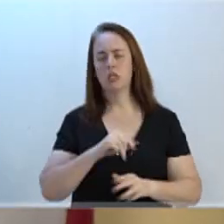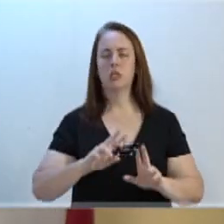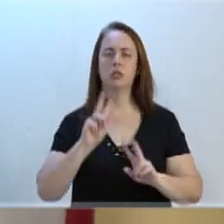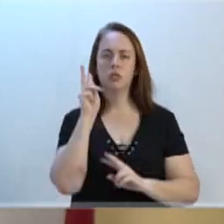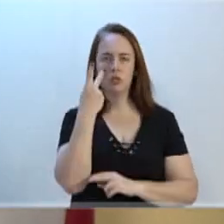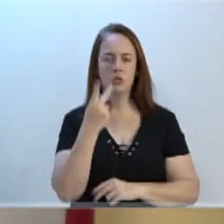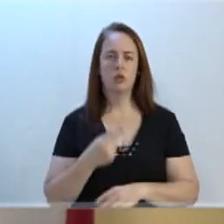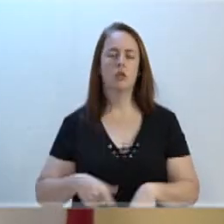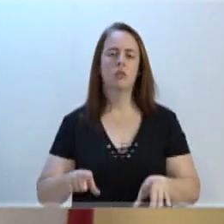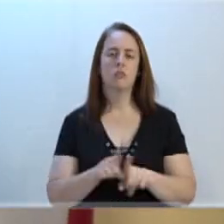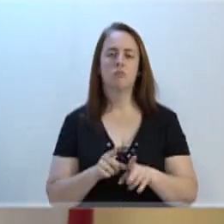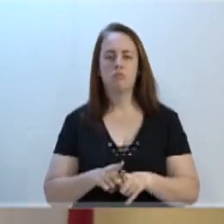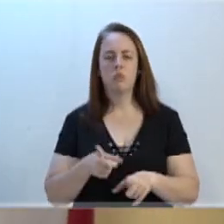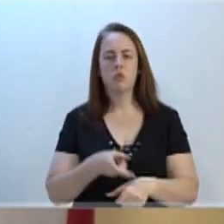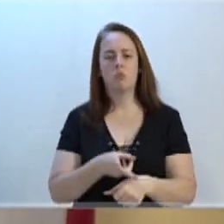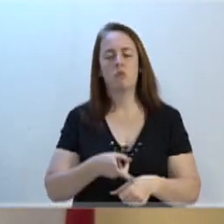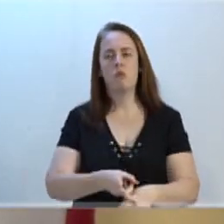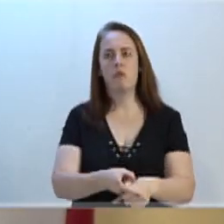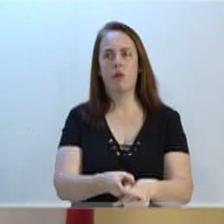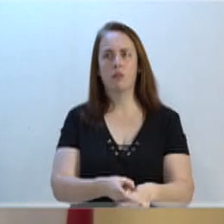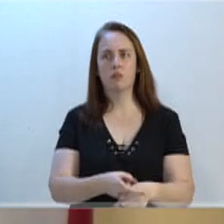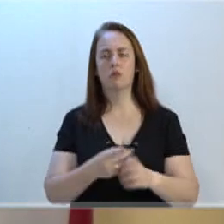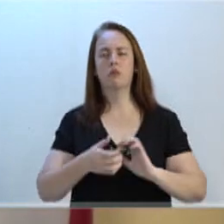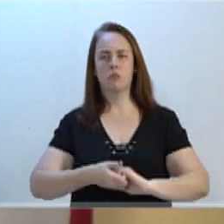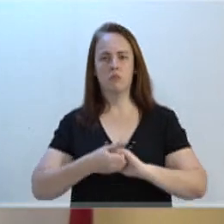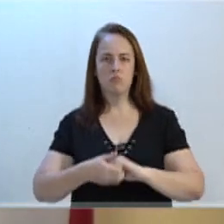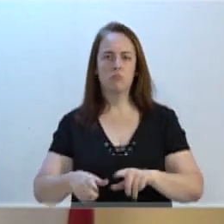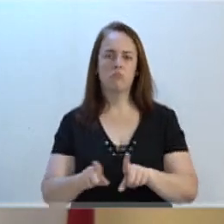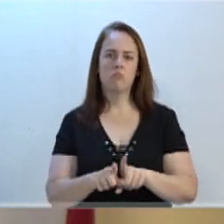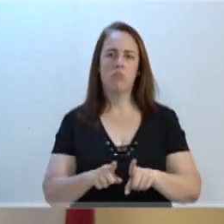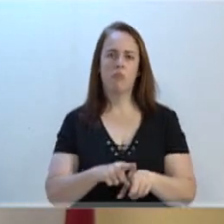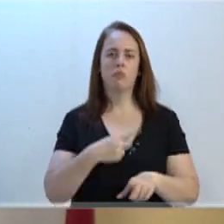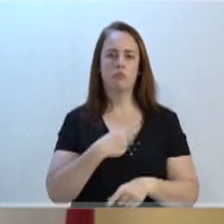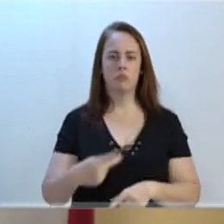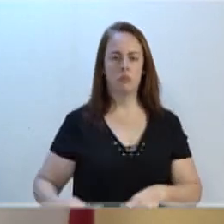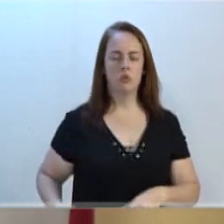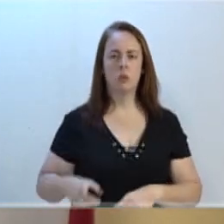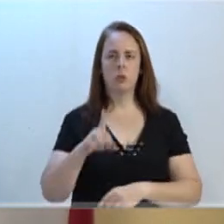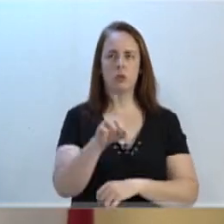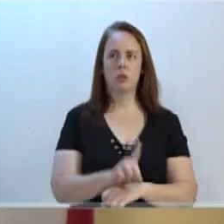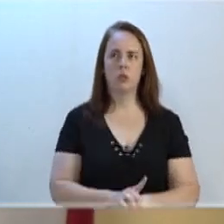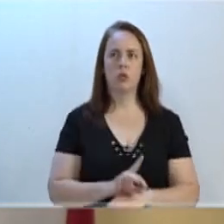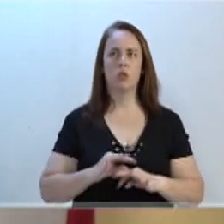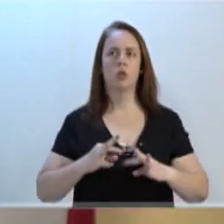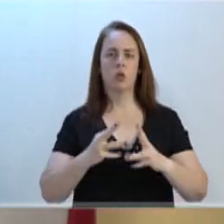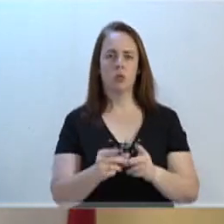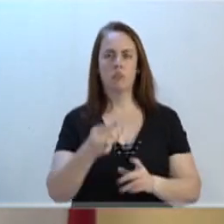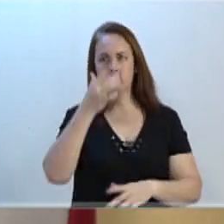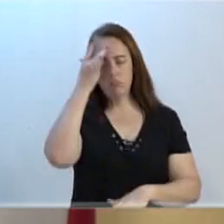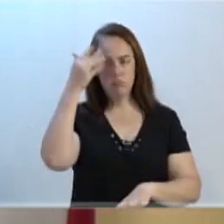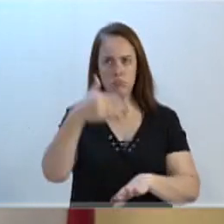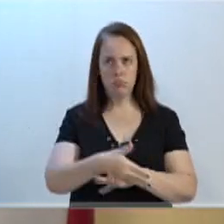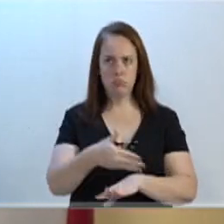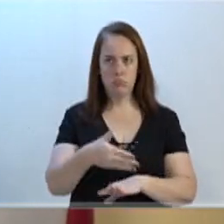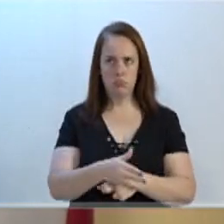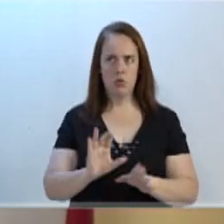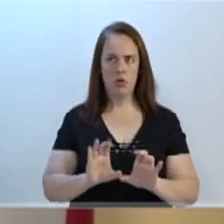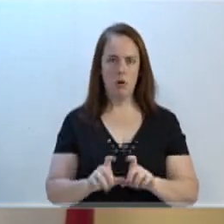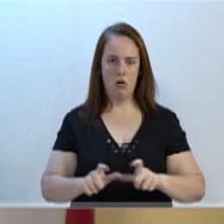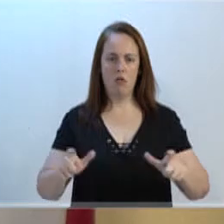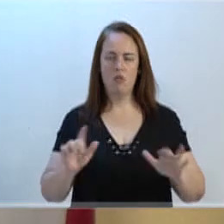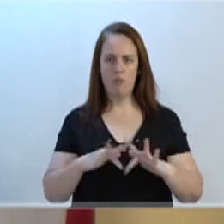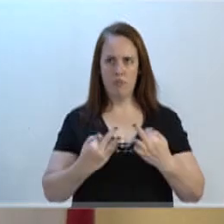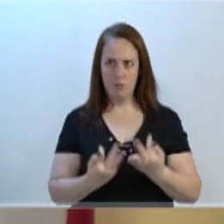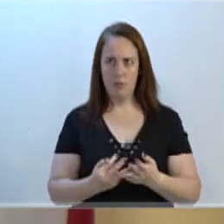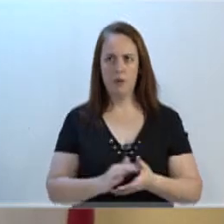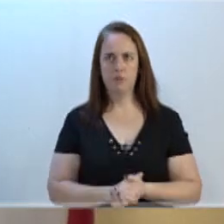também estão continuando e parabenizando também o seu presidente, diretoria, e todos aqueles que fazem parte desta grande família.